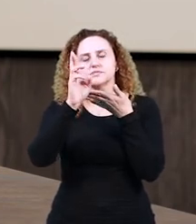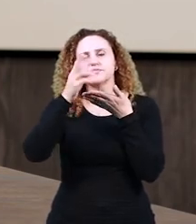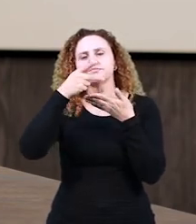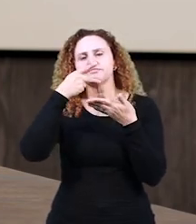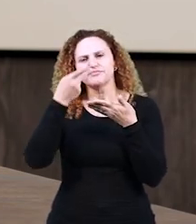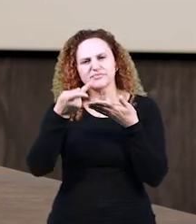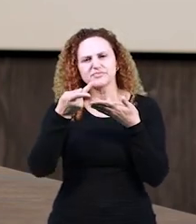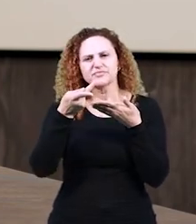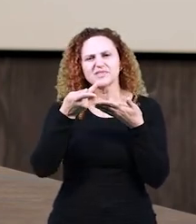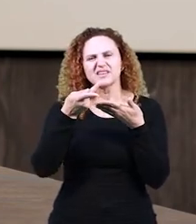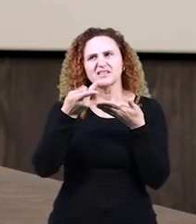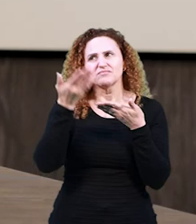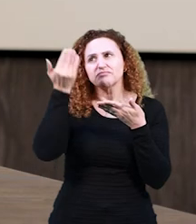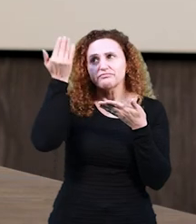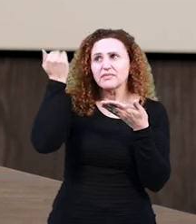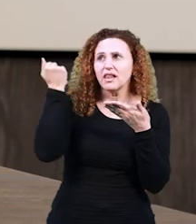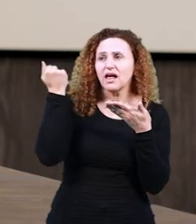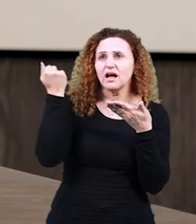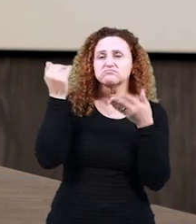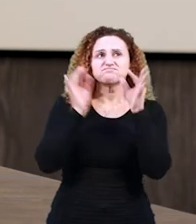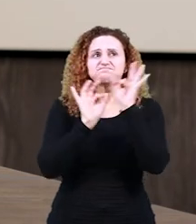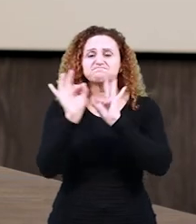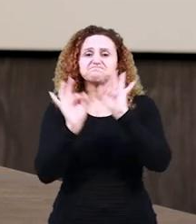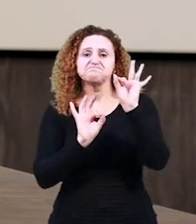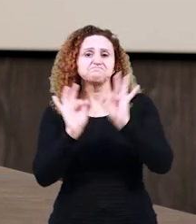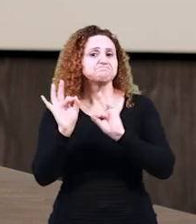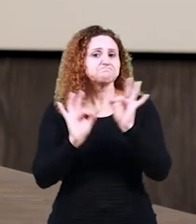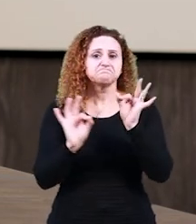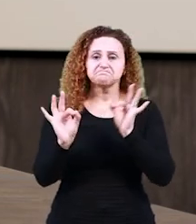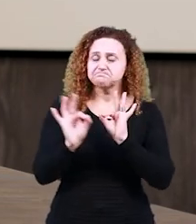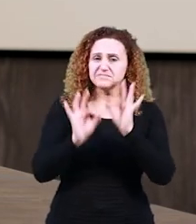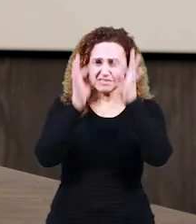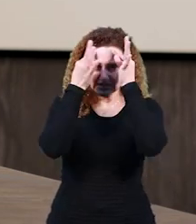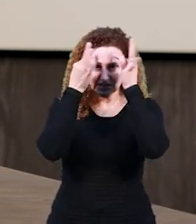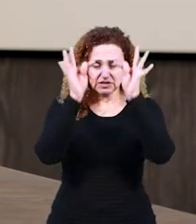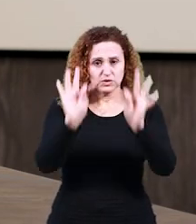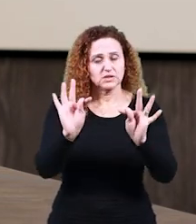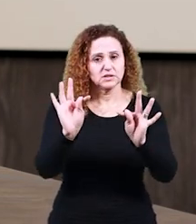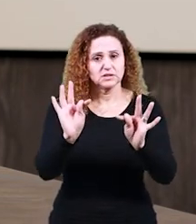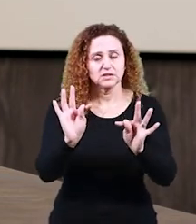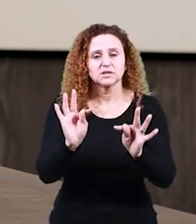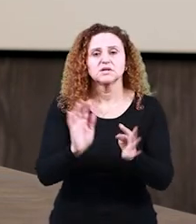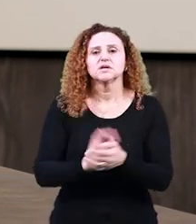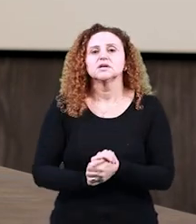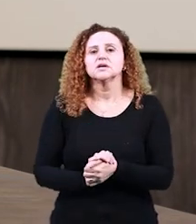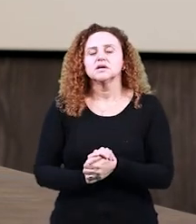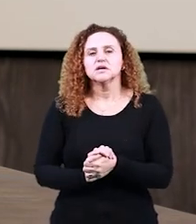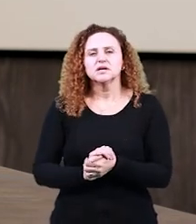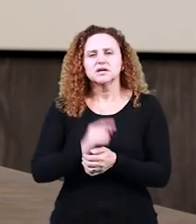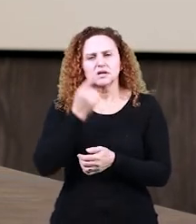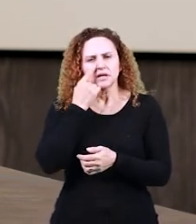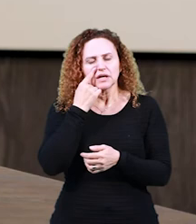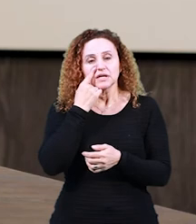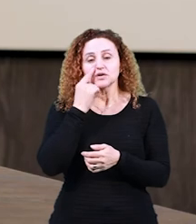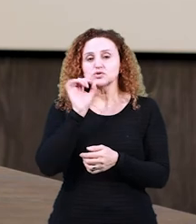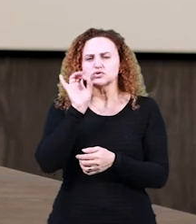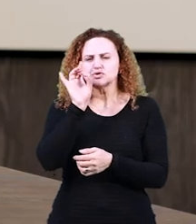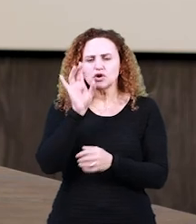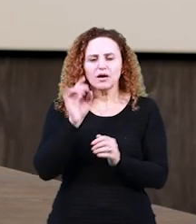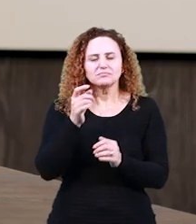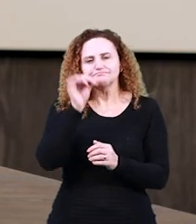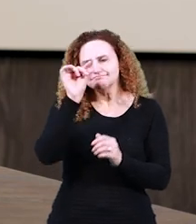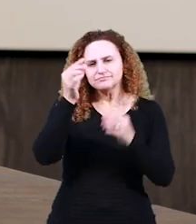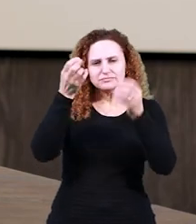caótico e desorganizado, né? Então, como eu disse, e aqui eu dei uma breve passada pela sociolinguística, mas quem se